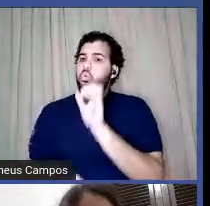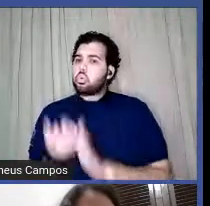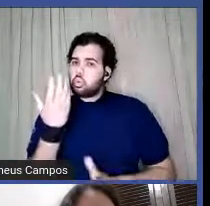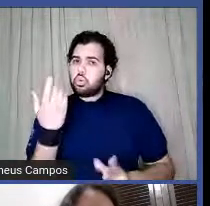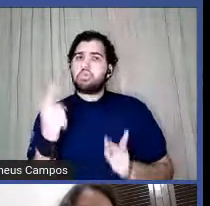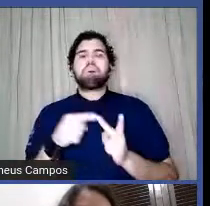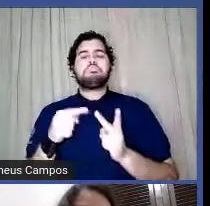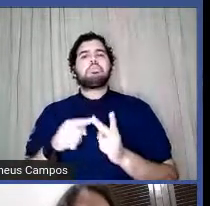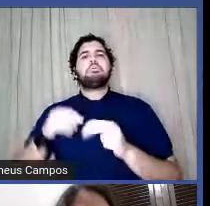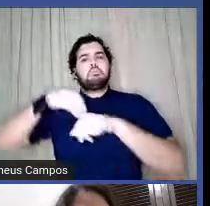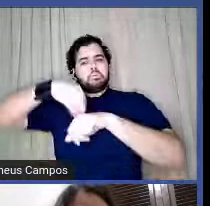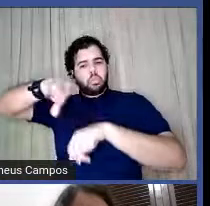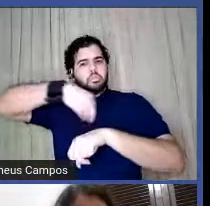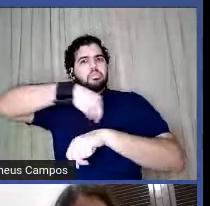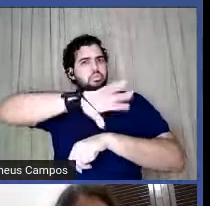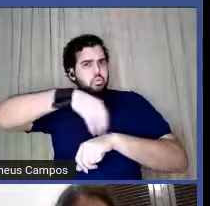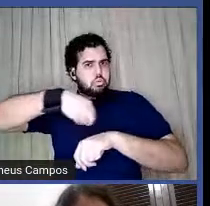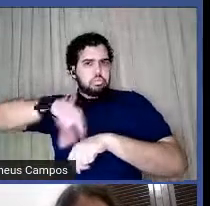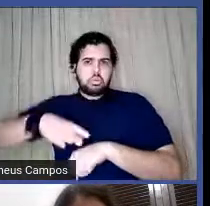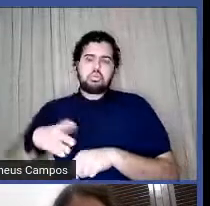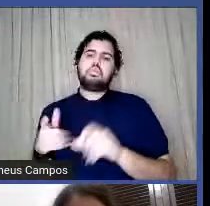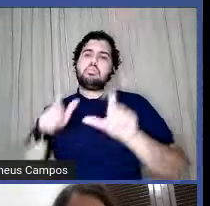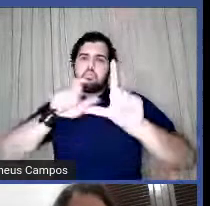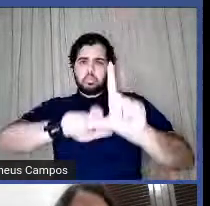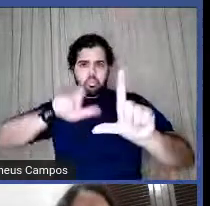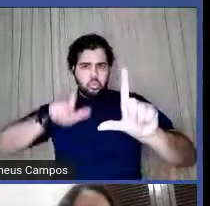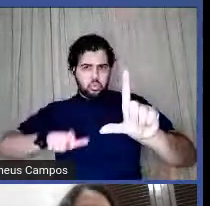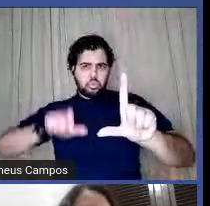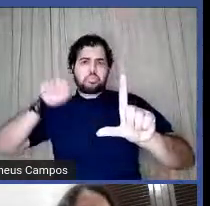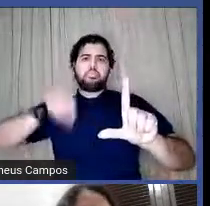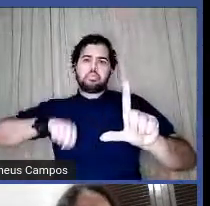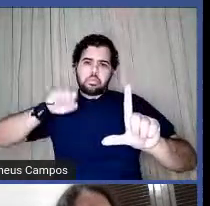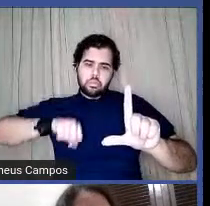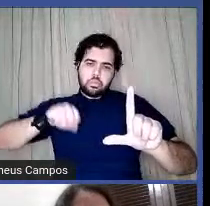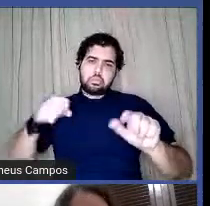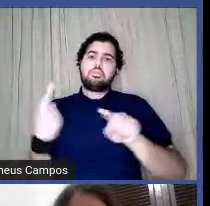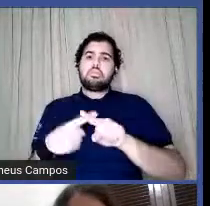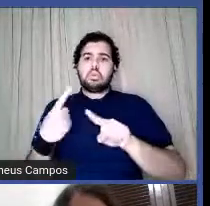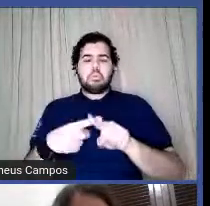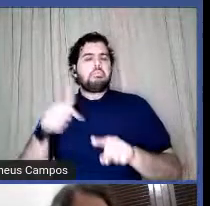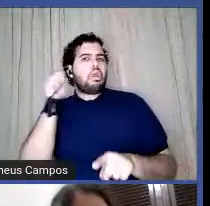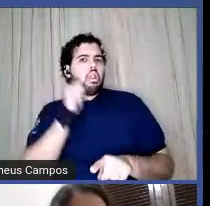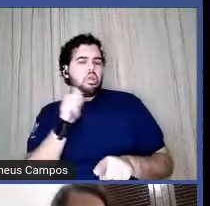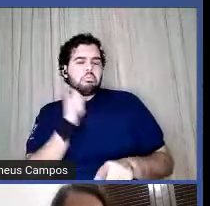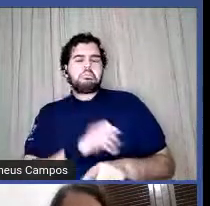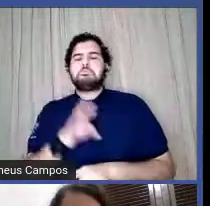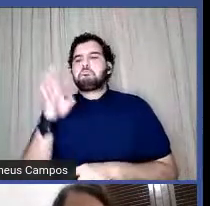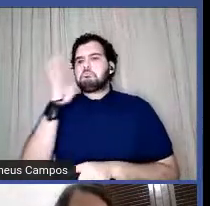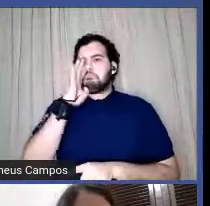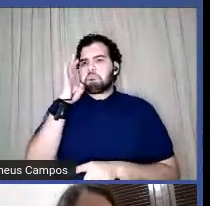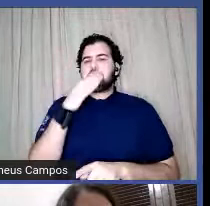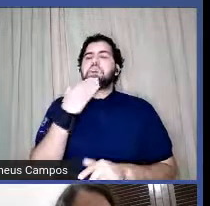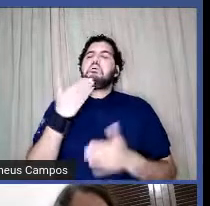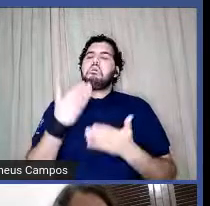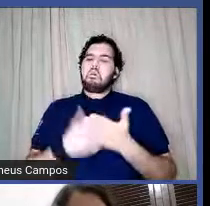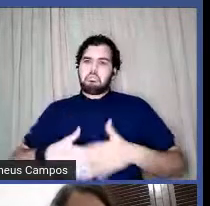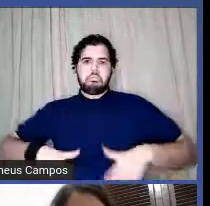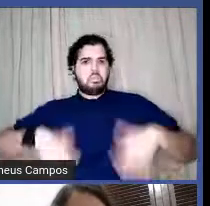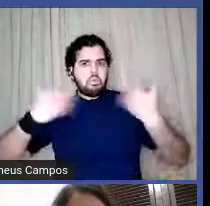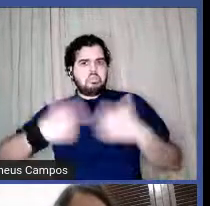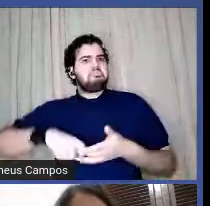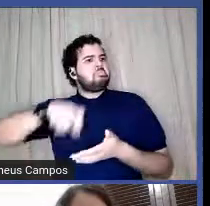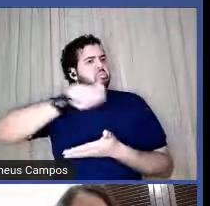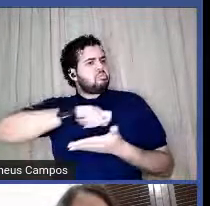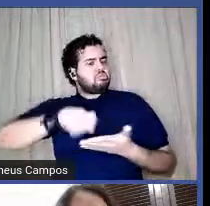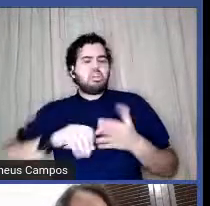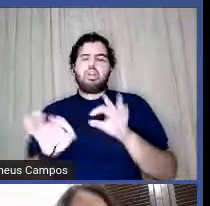divulgada de forma independente e de mulheres que eu admiro muito, de mulheres que escrevem muito,